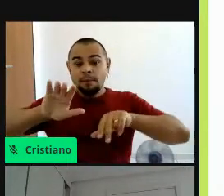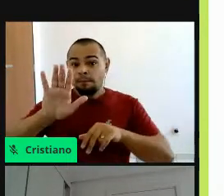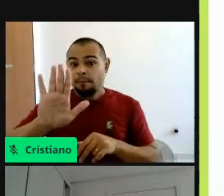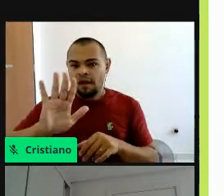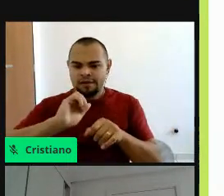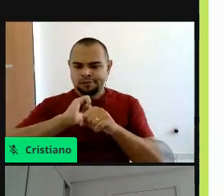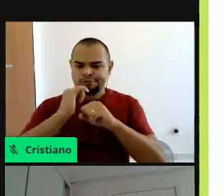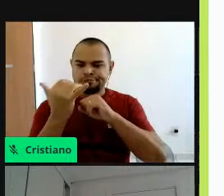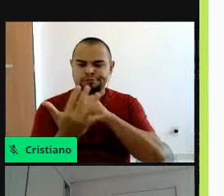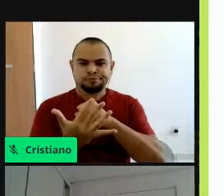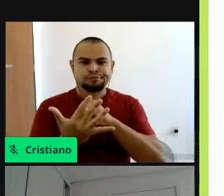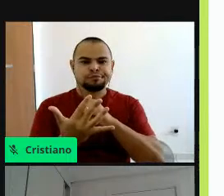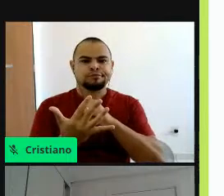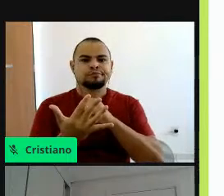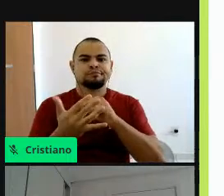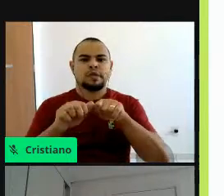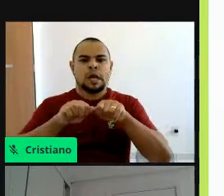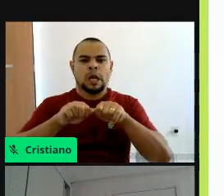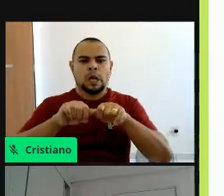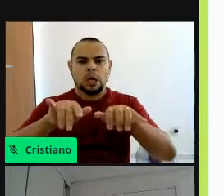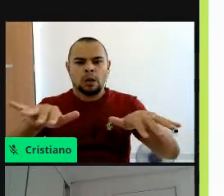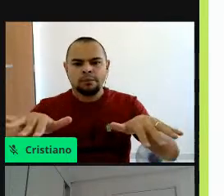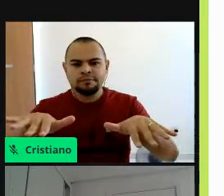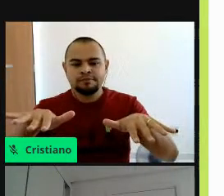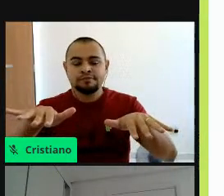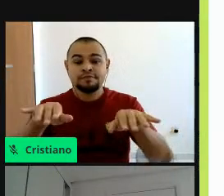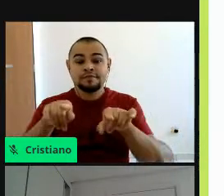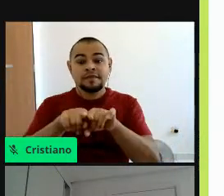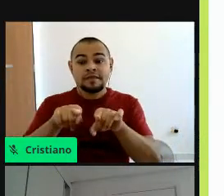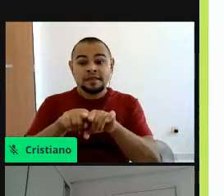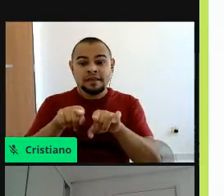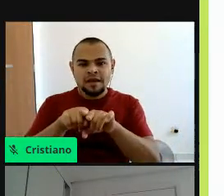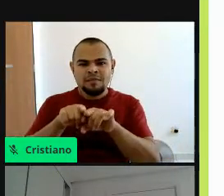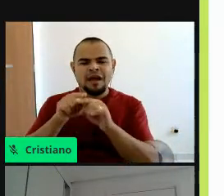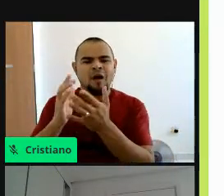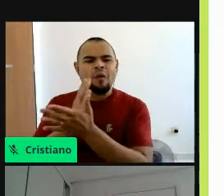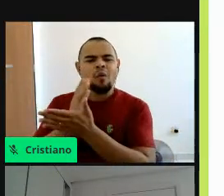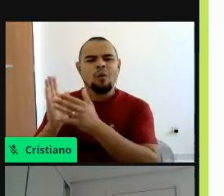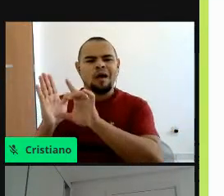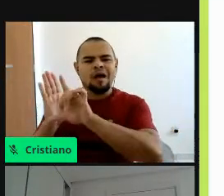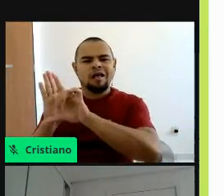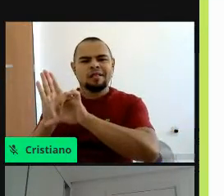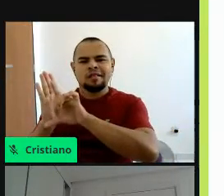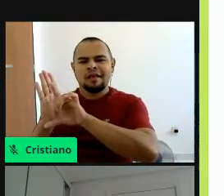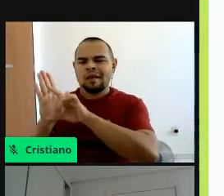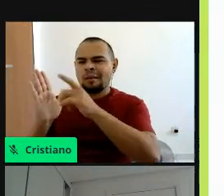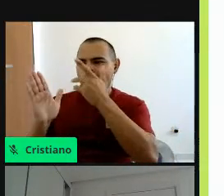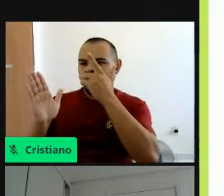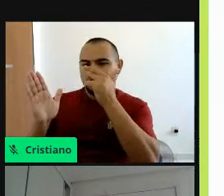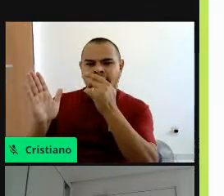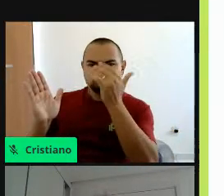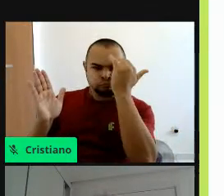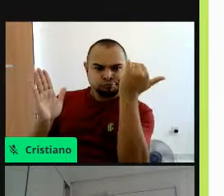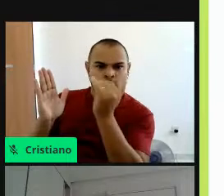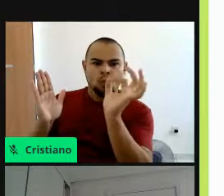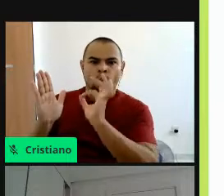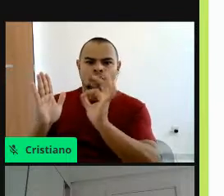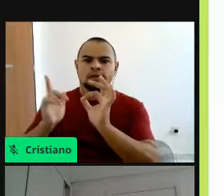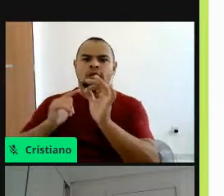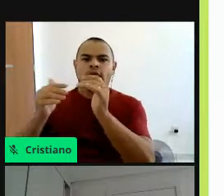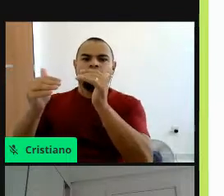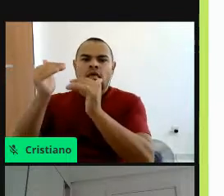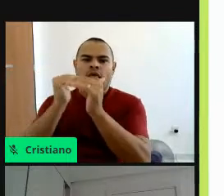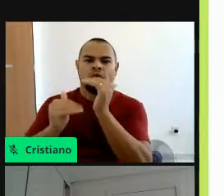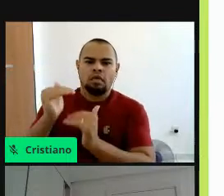ressurgir, né, e fez inclusive derrubar algumas leis dessas, né, então houve um reprocesso, né,